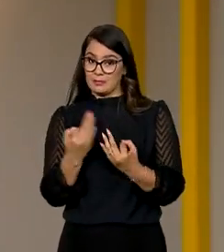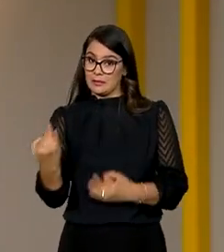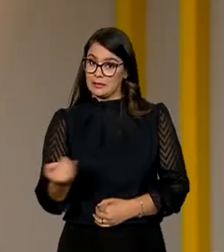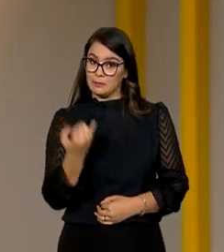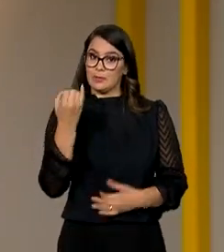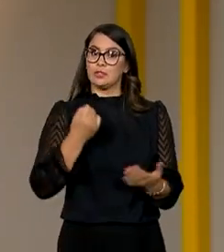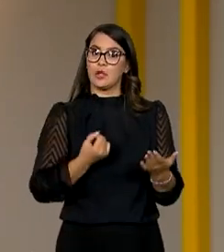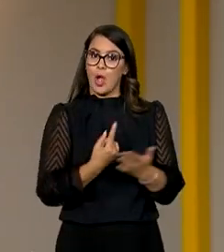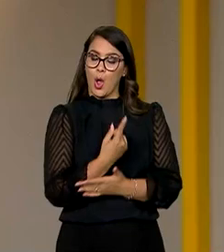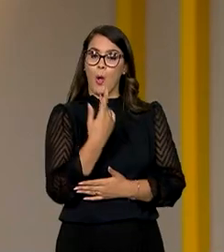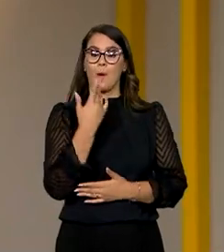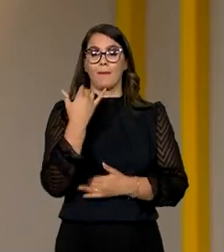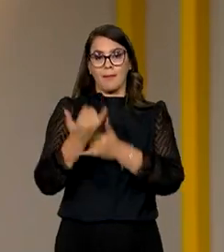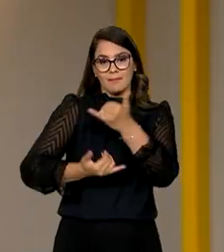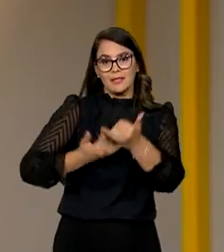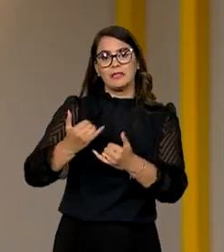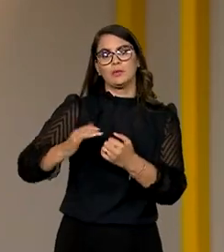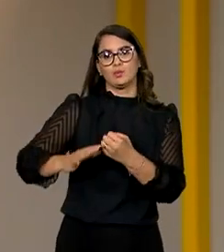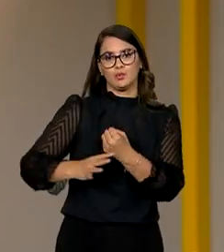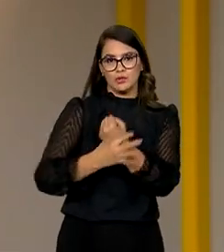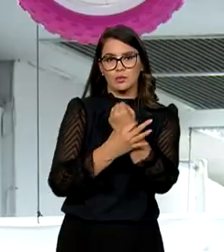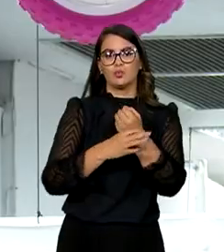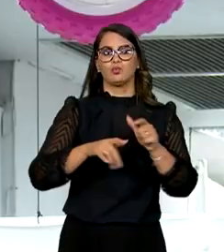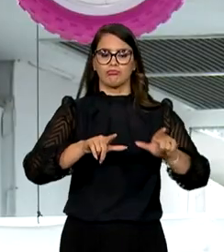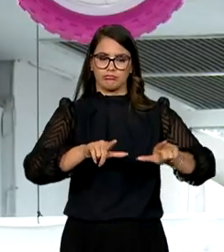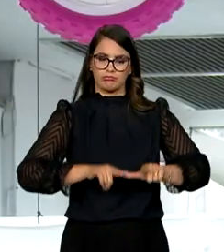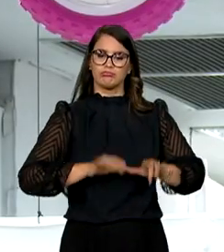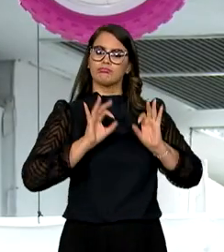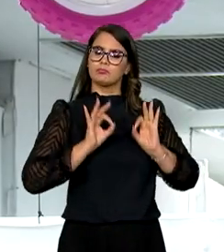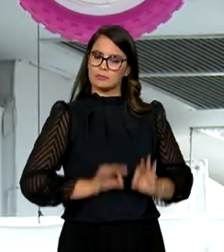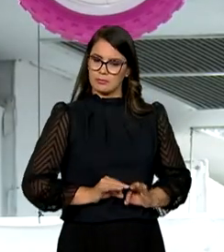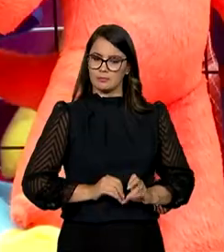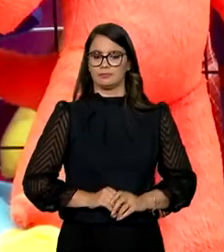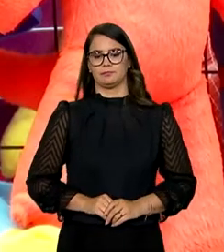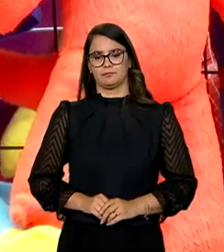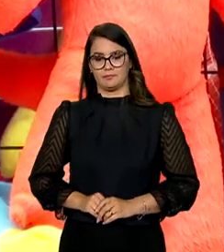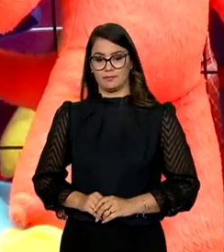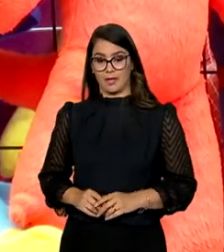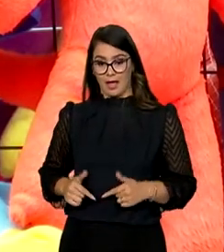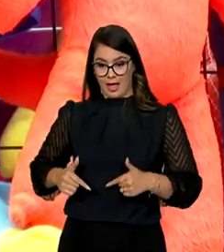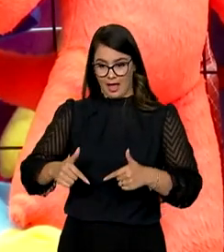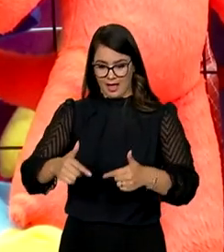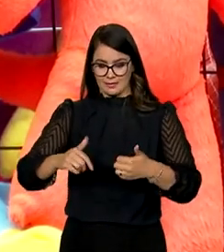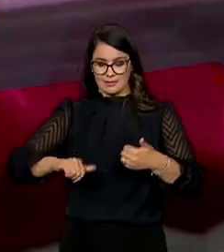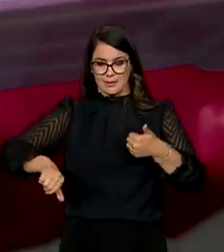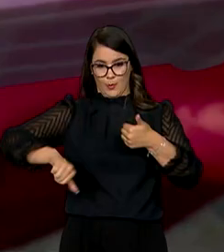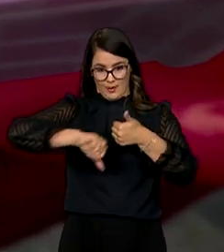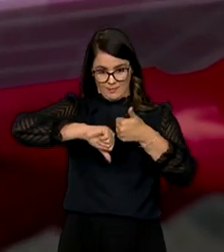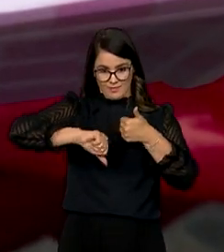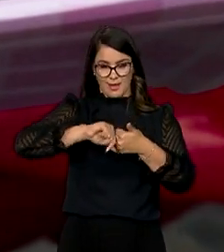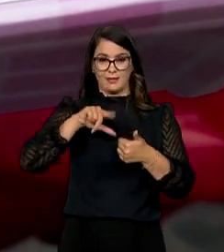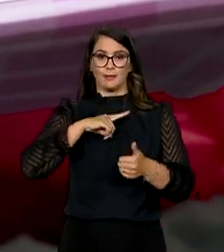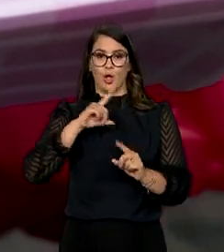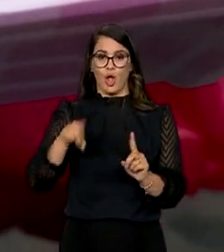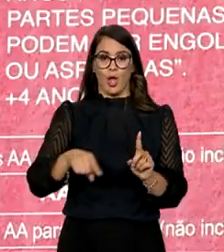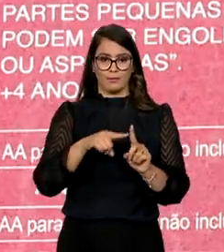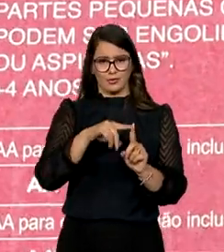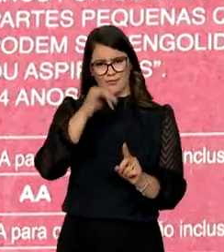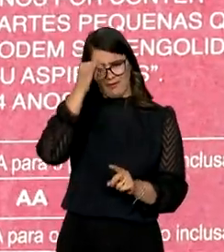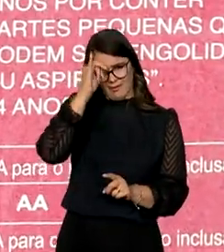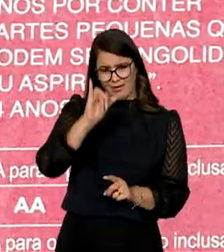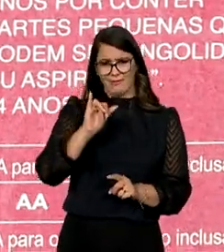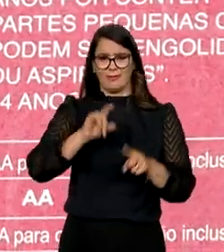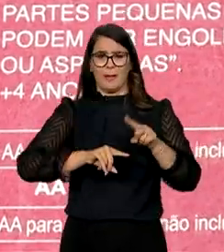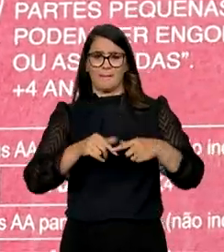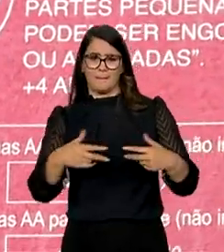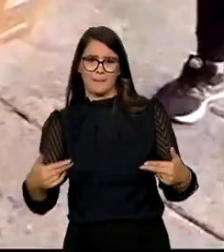brinquedos seguros e certificados para os filhos. A ação, coordenada pelo Inmetro, tem como objetivo evitar a venda de